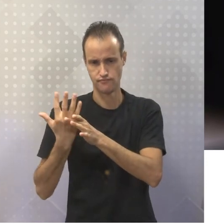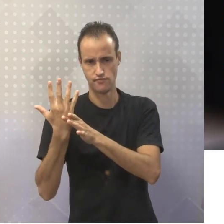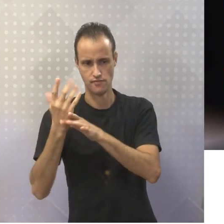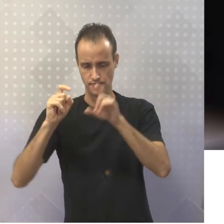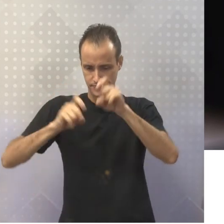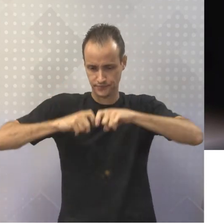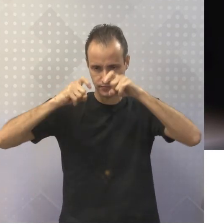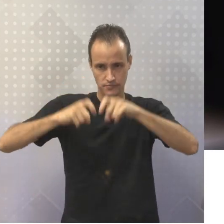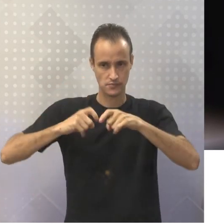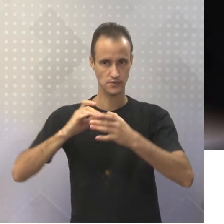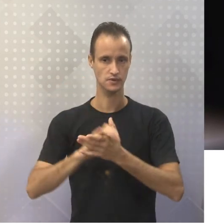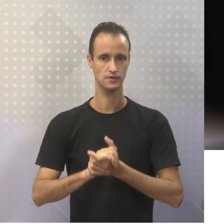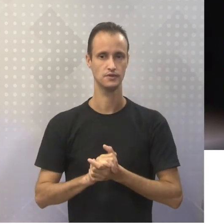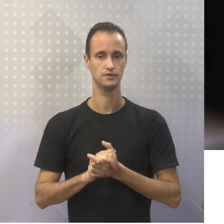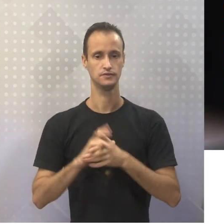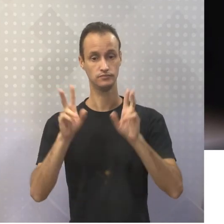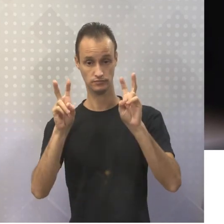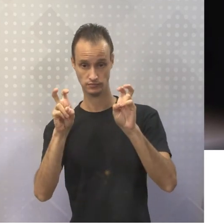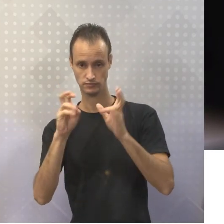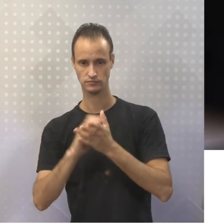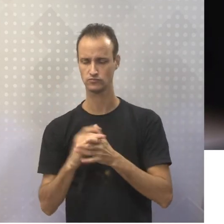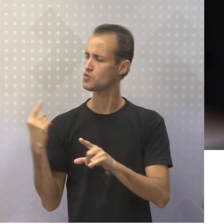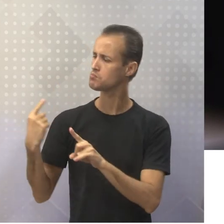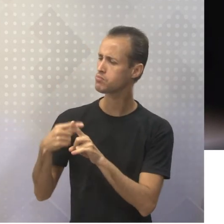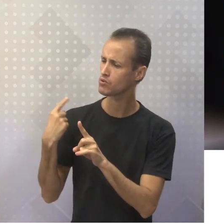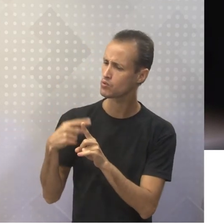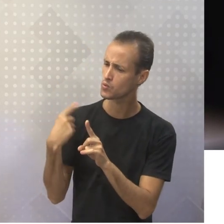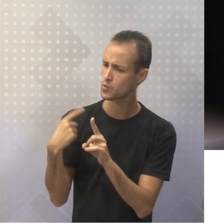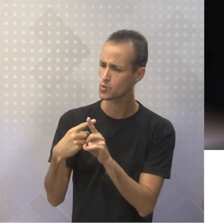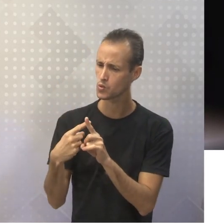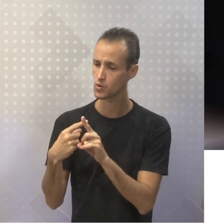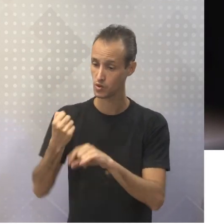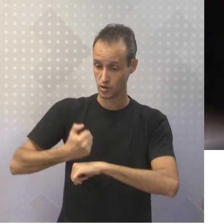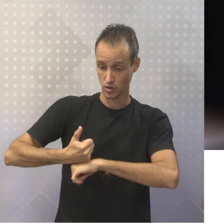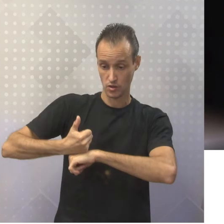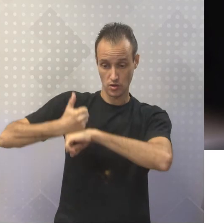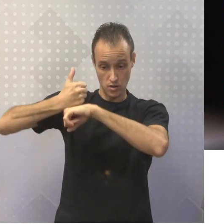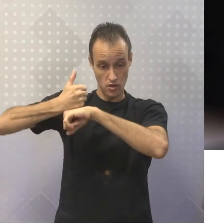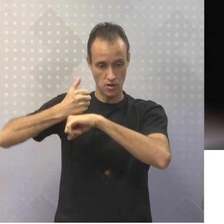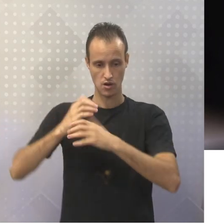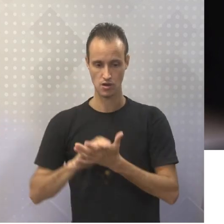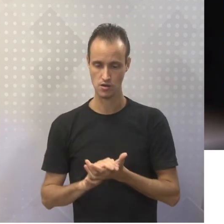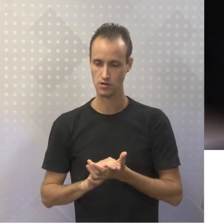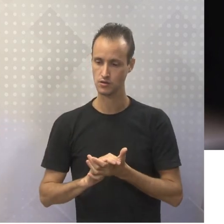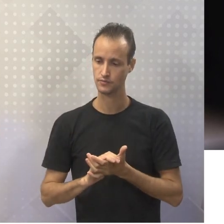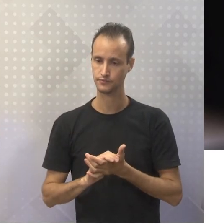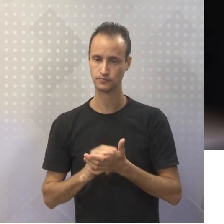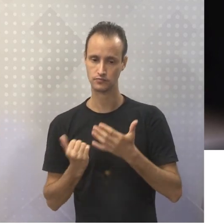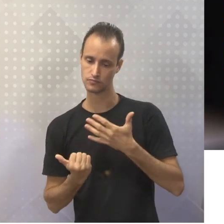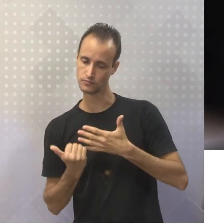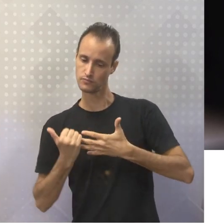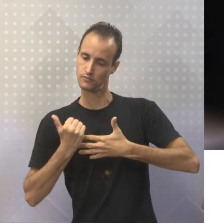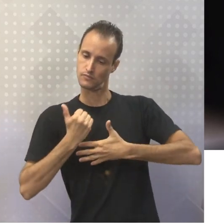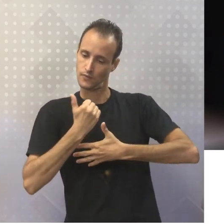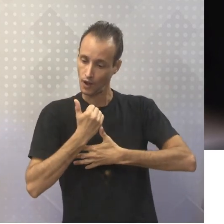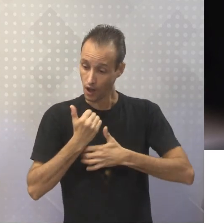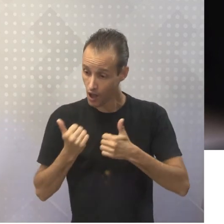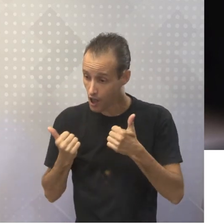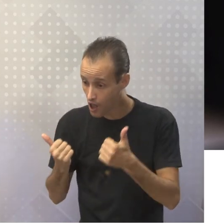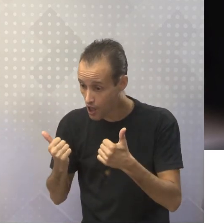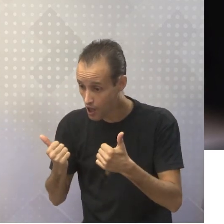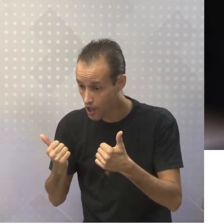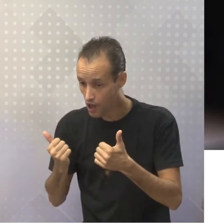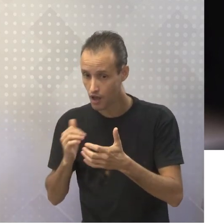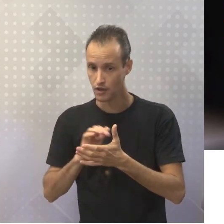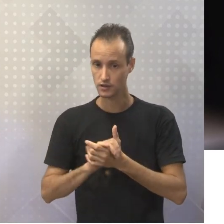Essa, digamos assim, a temática, né? Por quê? Por que essa liderança? O favorecimento climático e geográfico, né? Quando isso